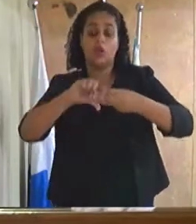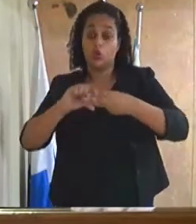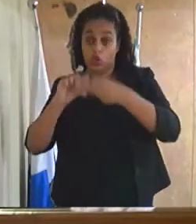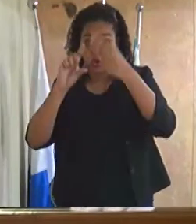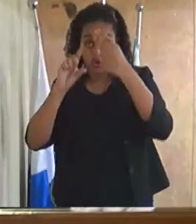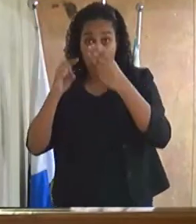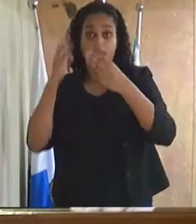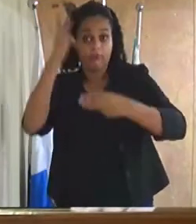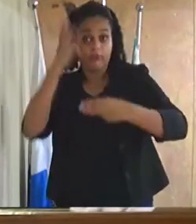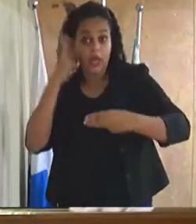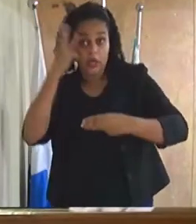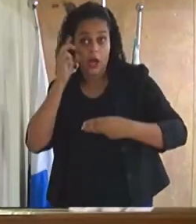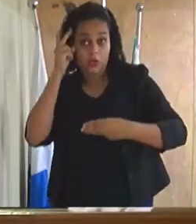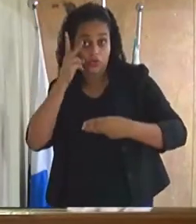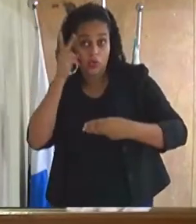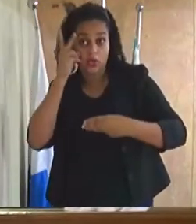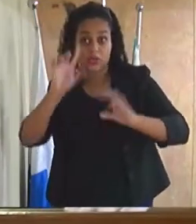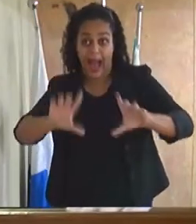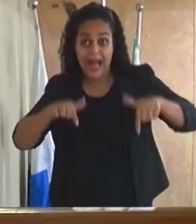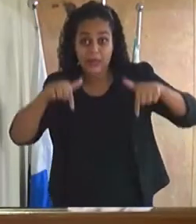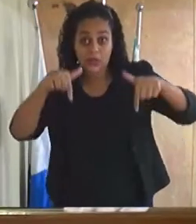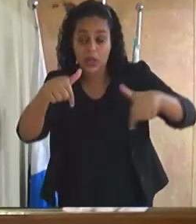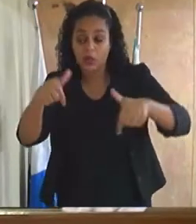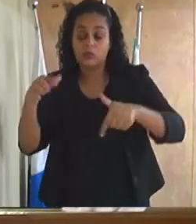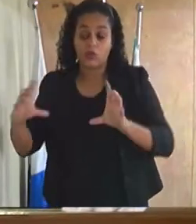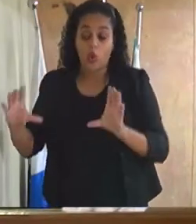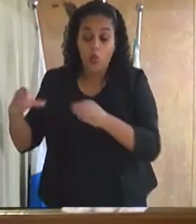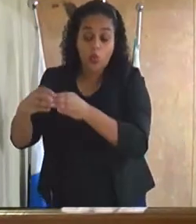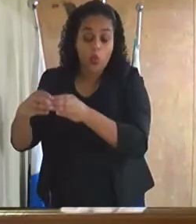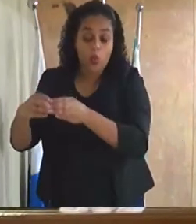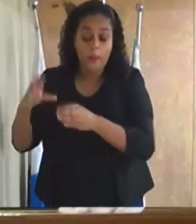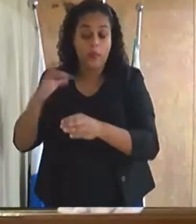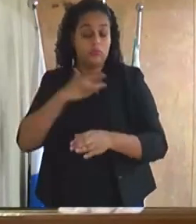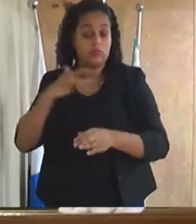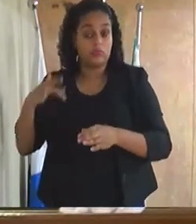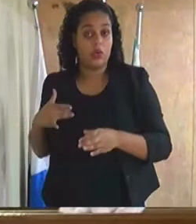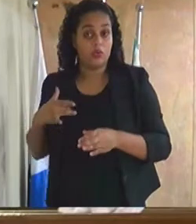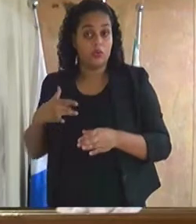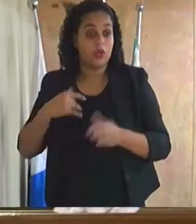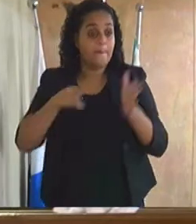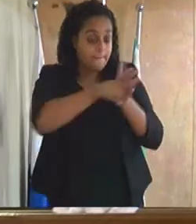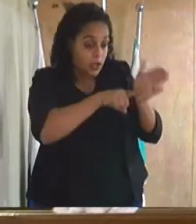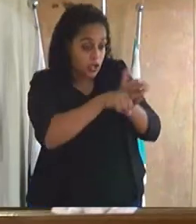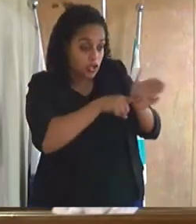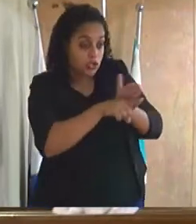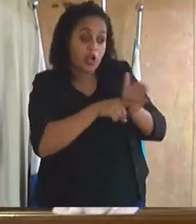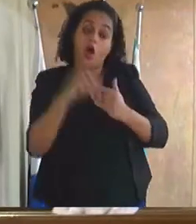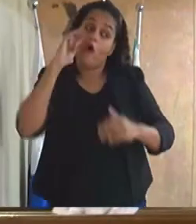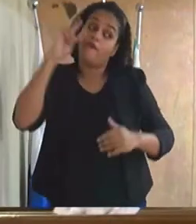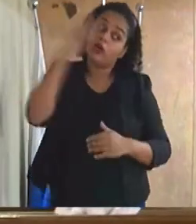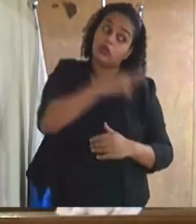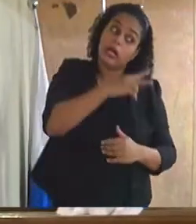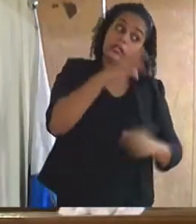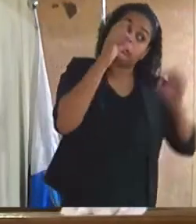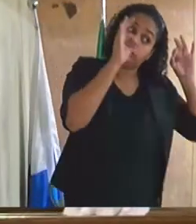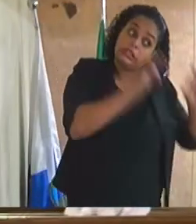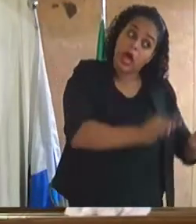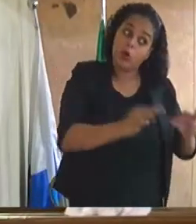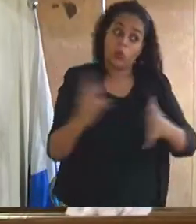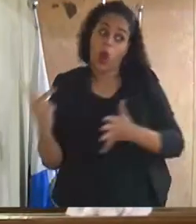voltadas apurando ora uma esfera